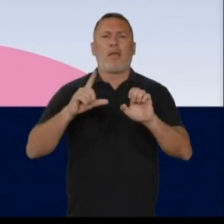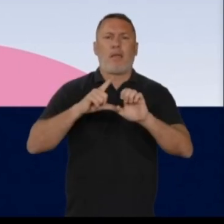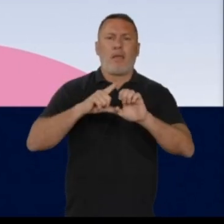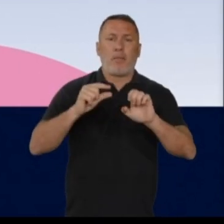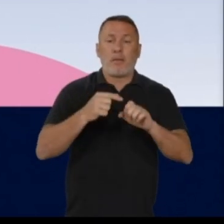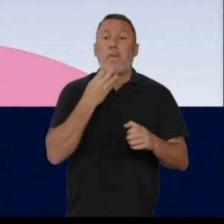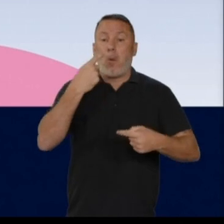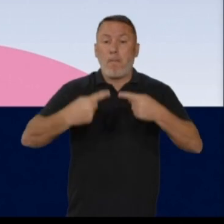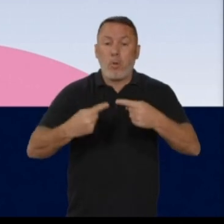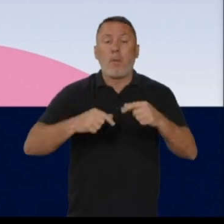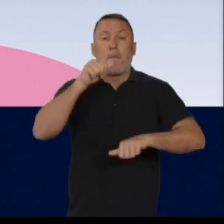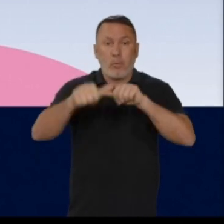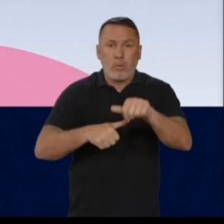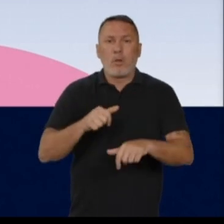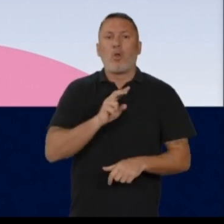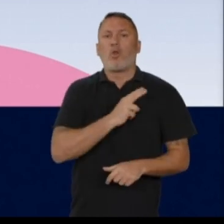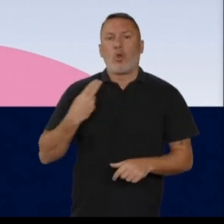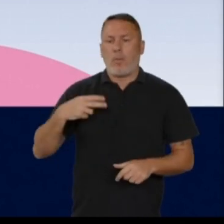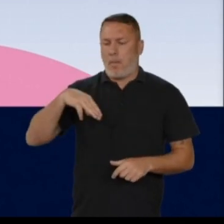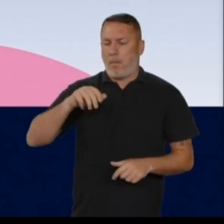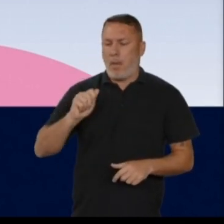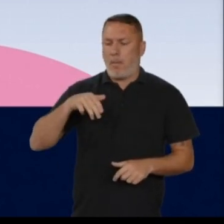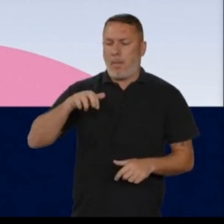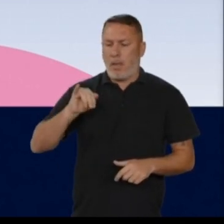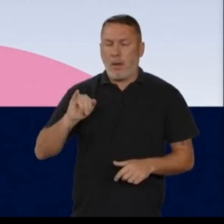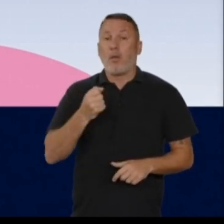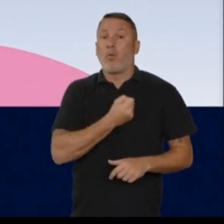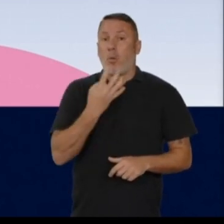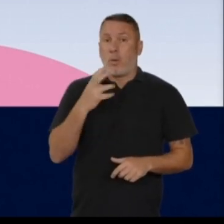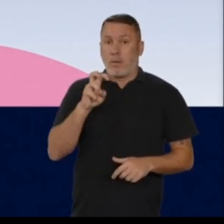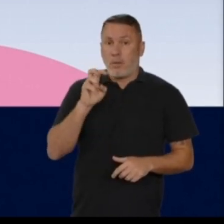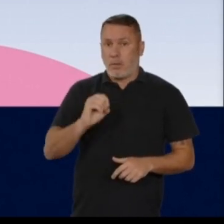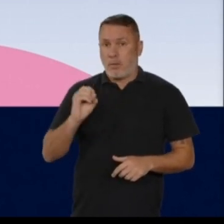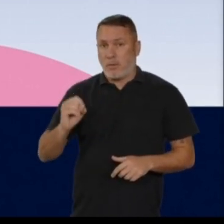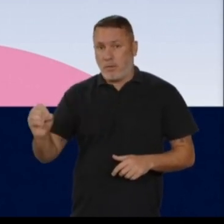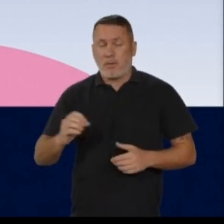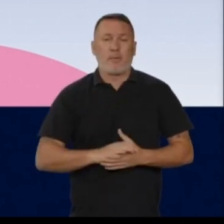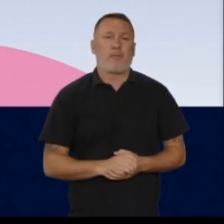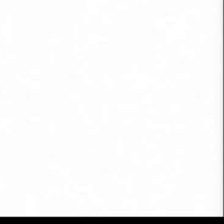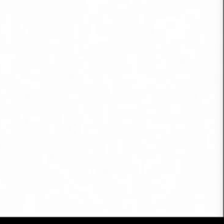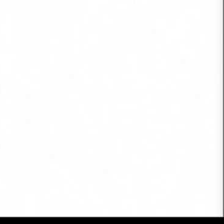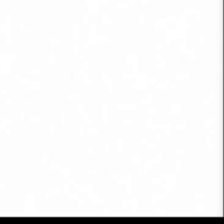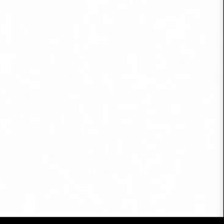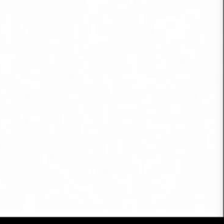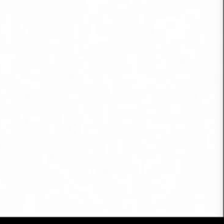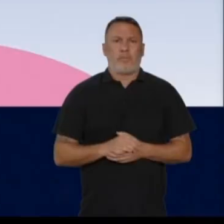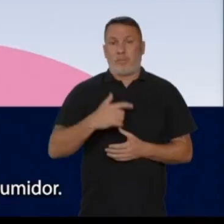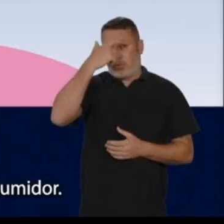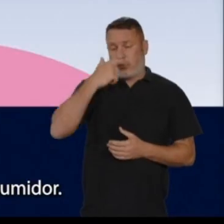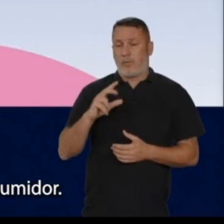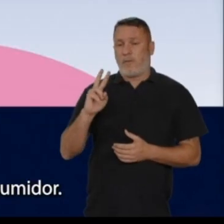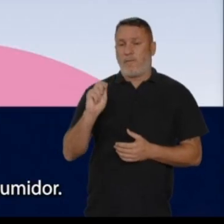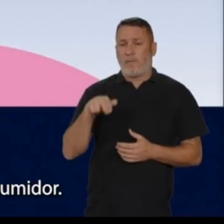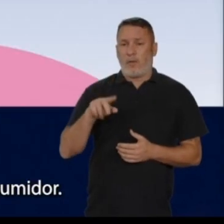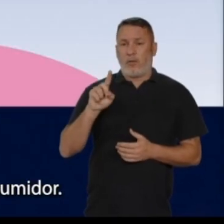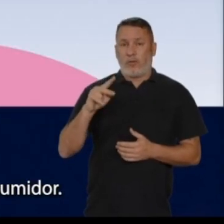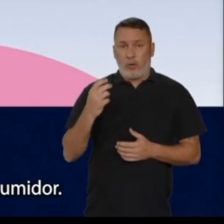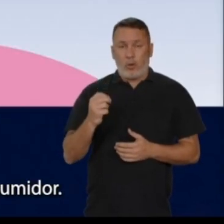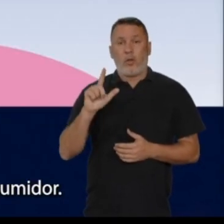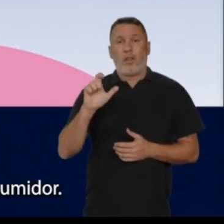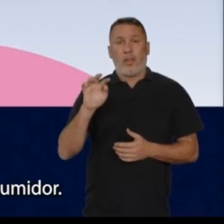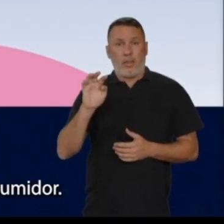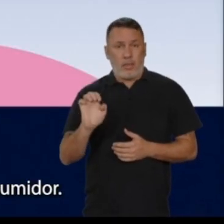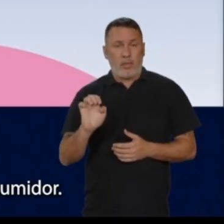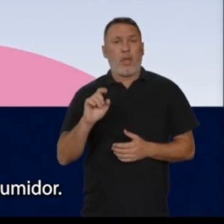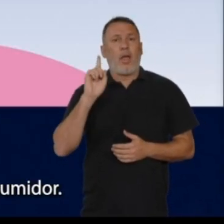liberdade de empreender. A boa política transforma. Doutor Emílio Mameri, 45 mil. Sou Vandinho Leite, o